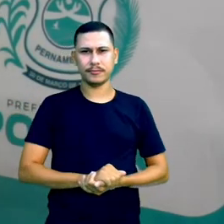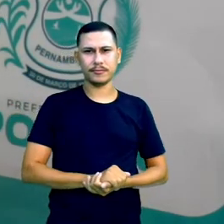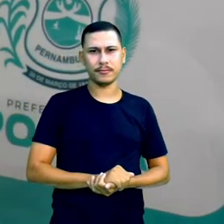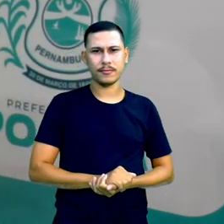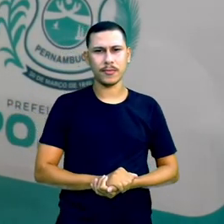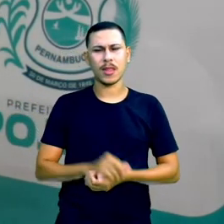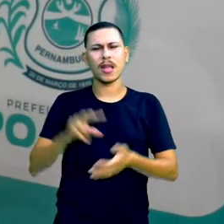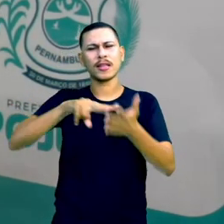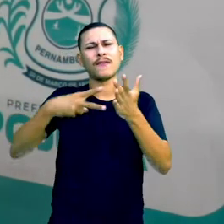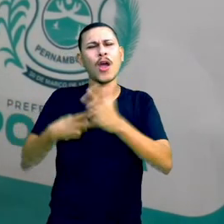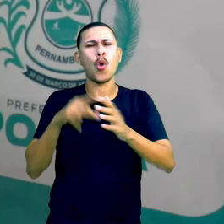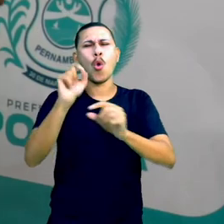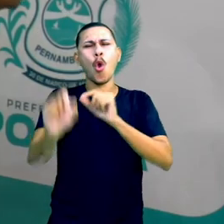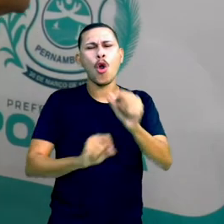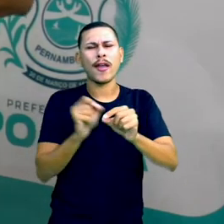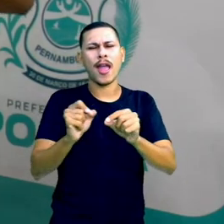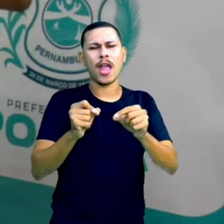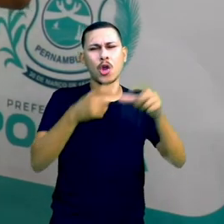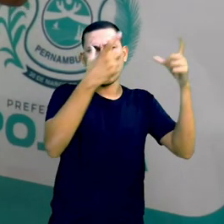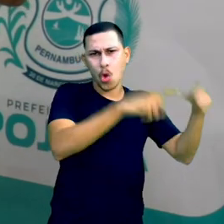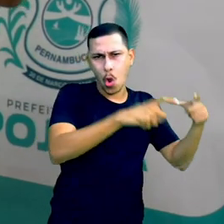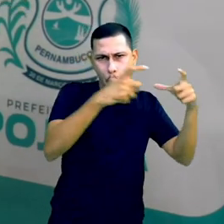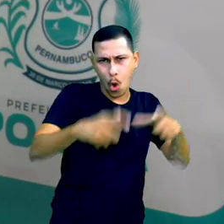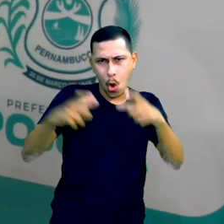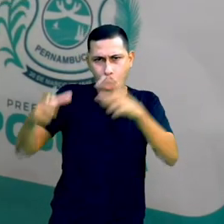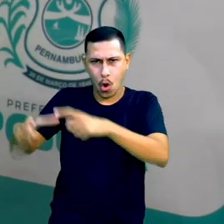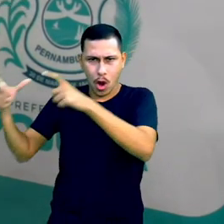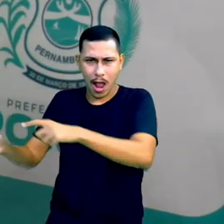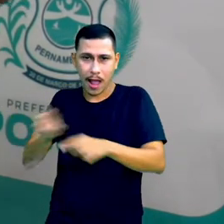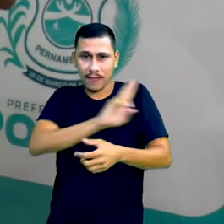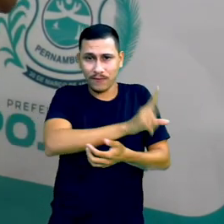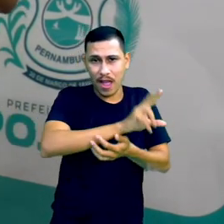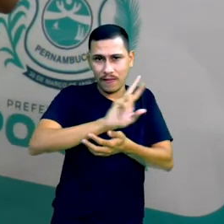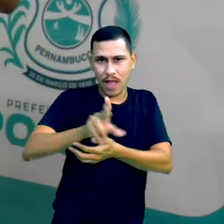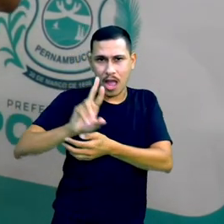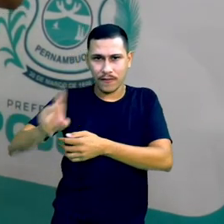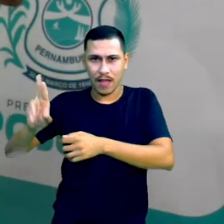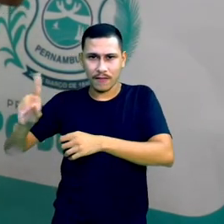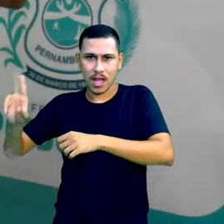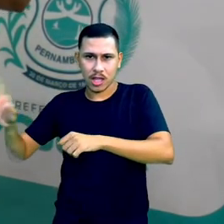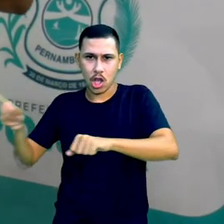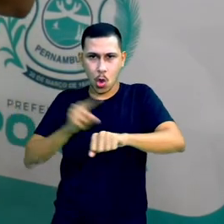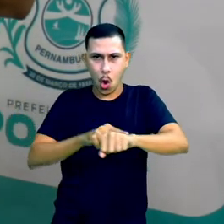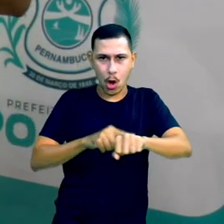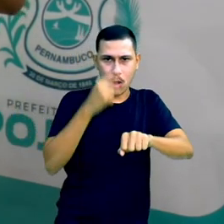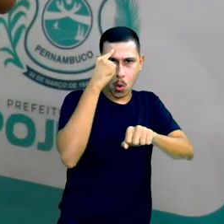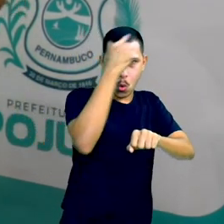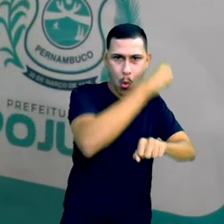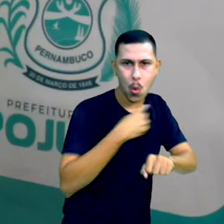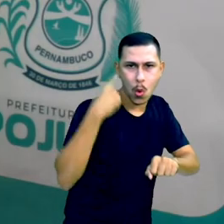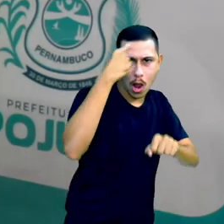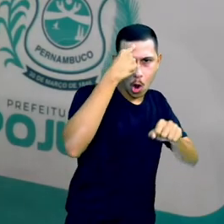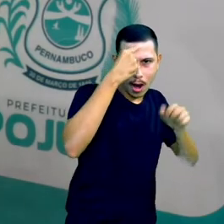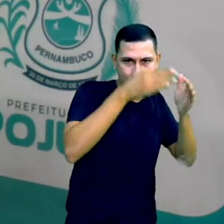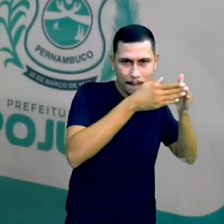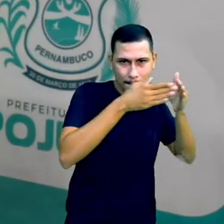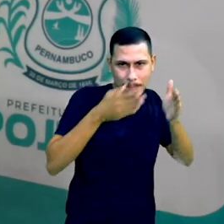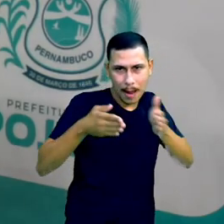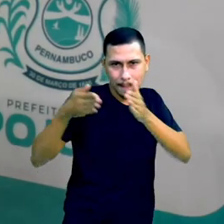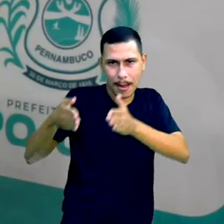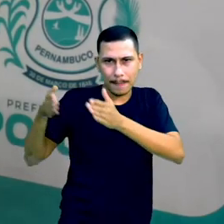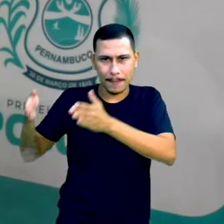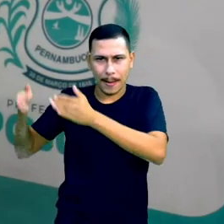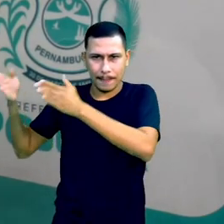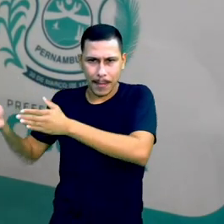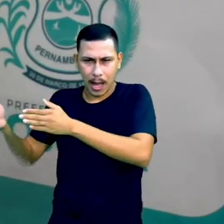cada área dessa, a gente tem a diferença de uma hora, de uma para a outra. Outra coisa é que a gente tem o limite